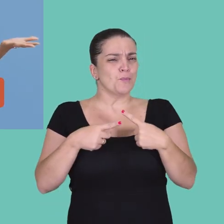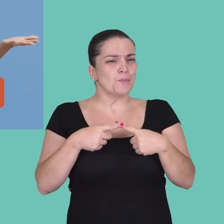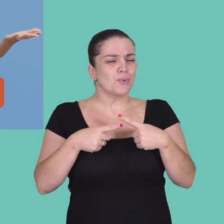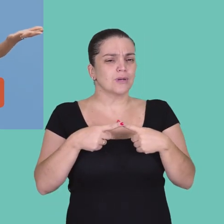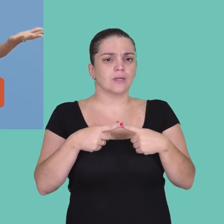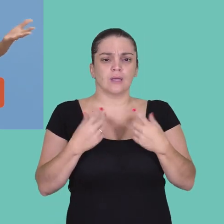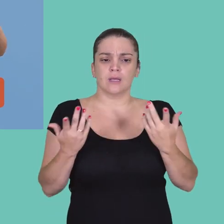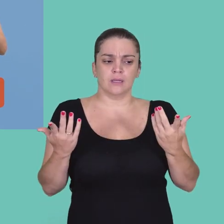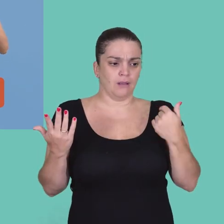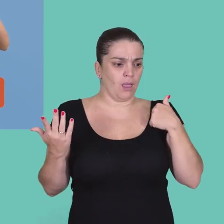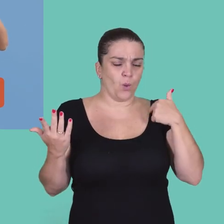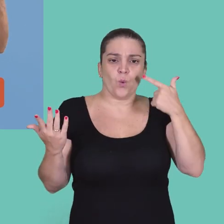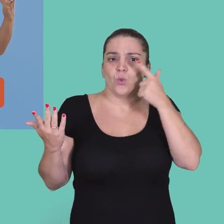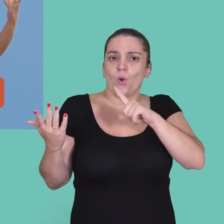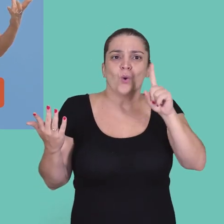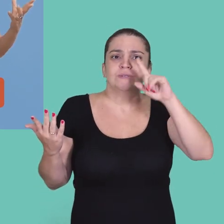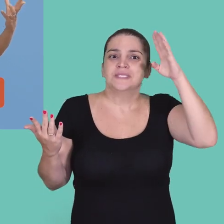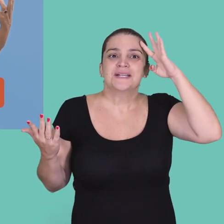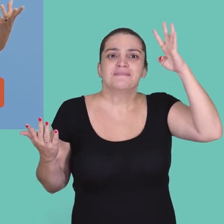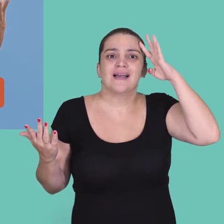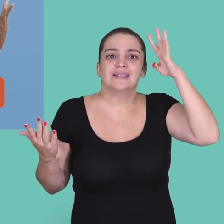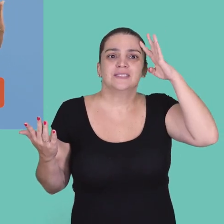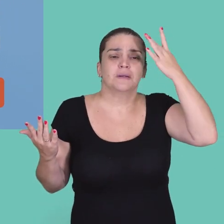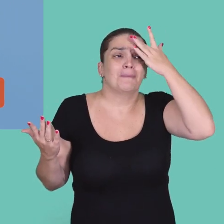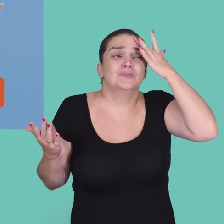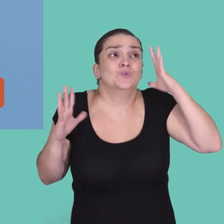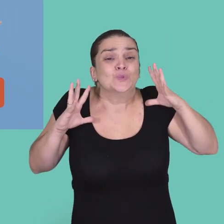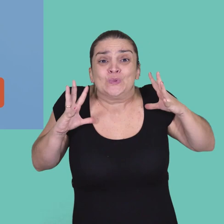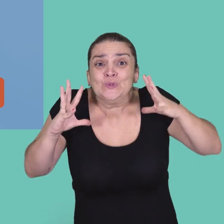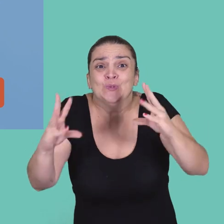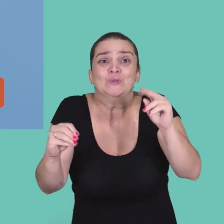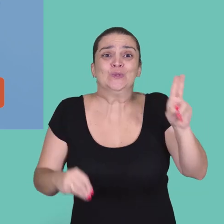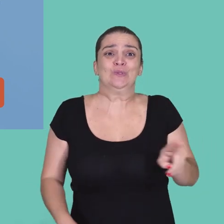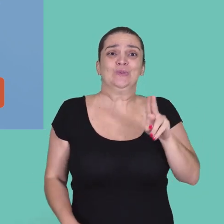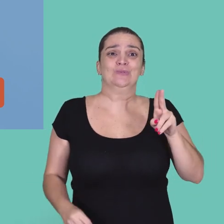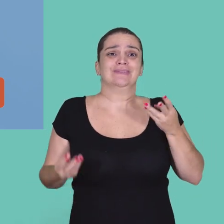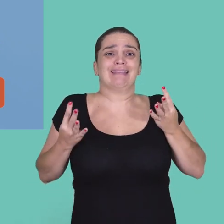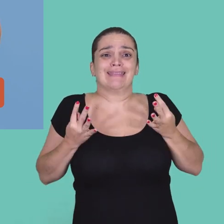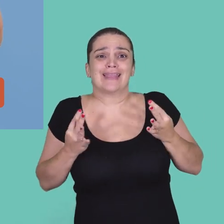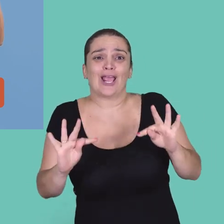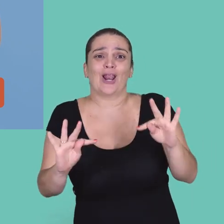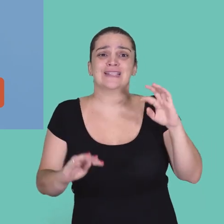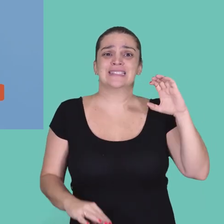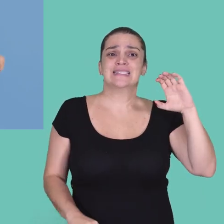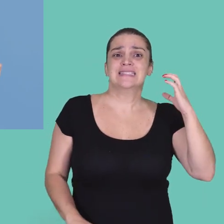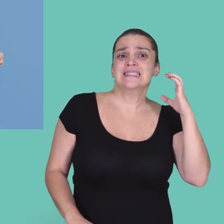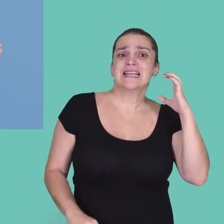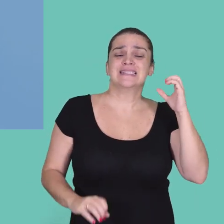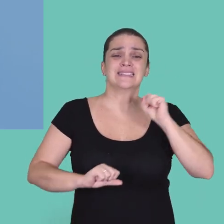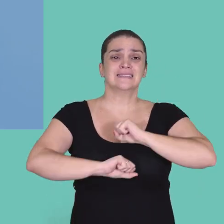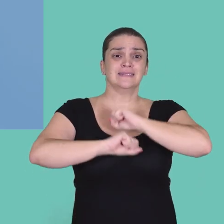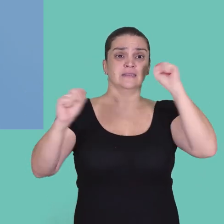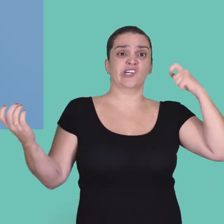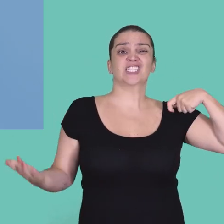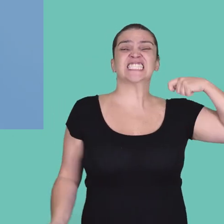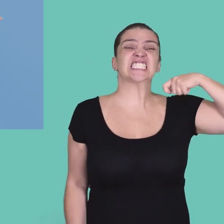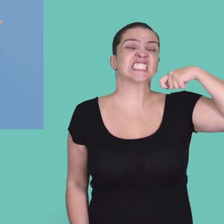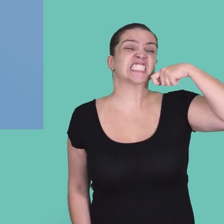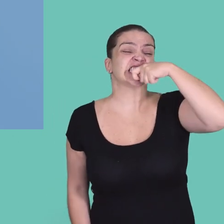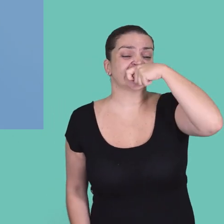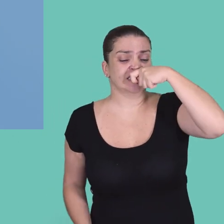Porque todo mundo, eu não consigo imaginar uma pessoa que não use ciência e tecnologia, desde o momento em que a gente acorda de manhã,